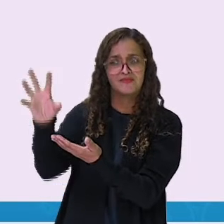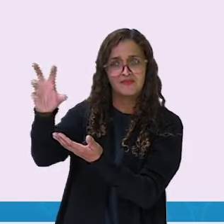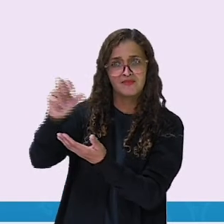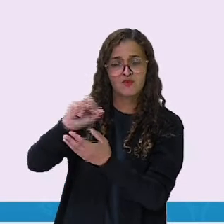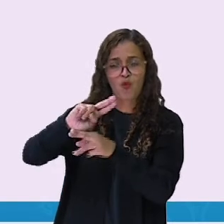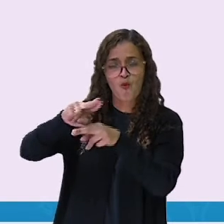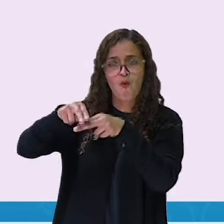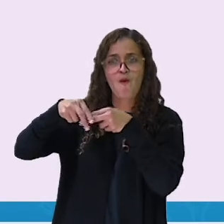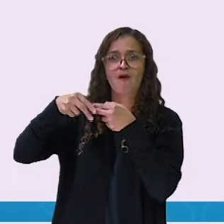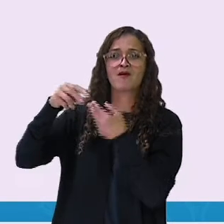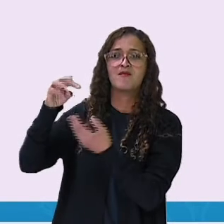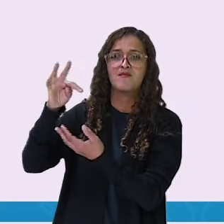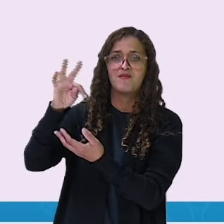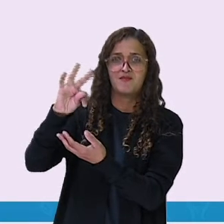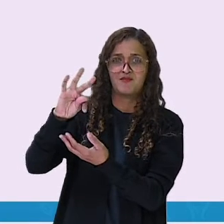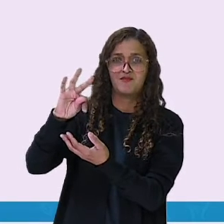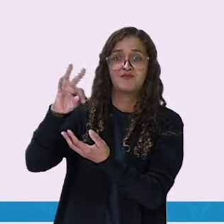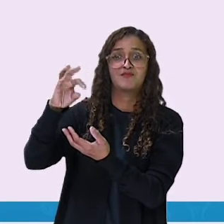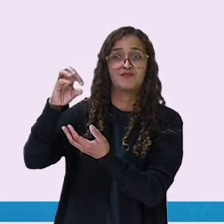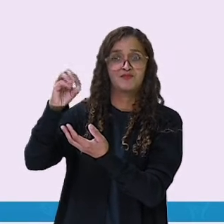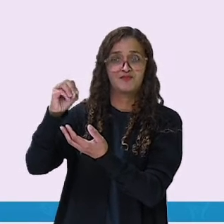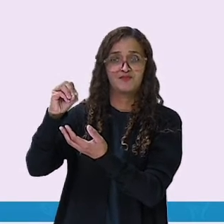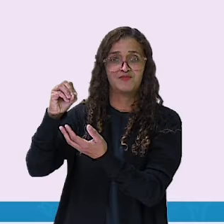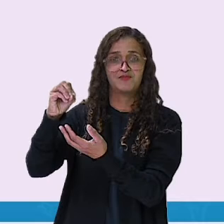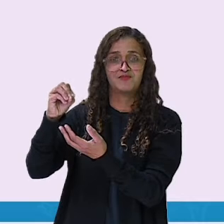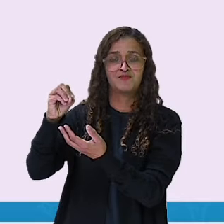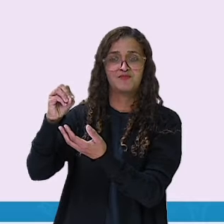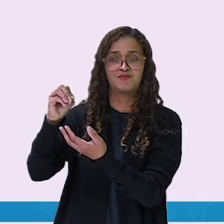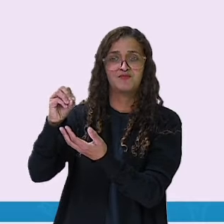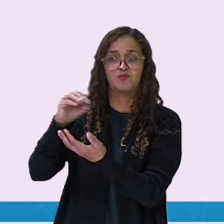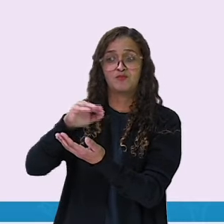a sílaba tó.